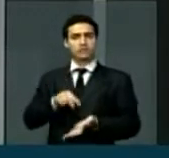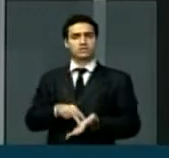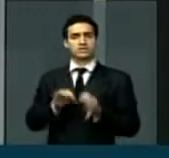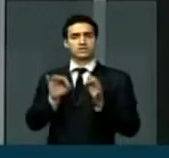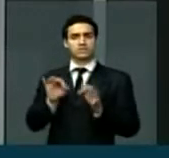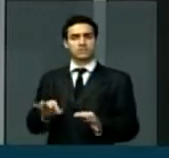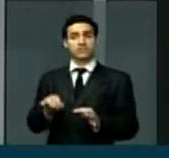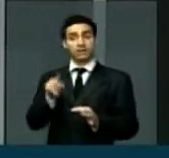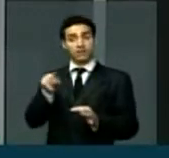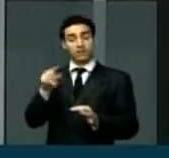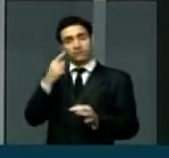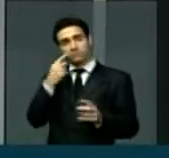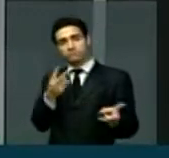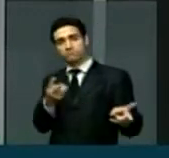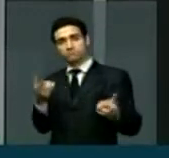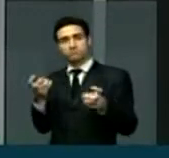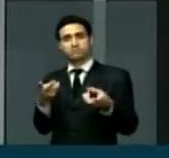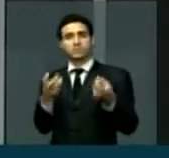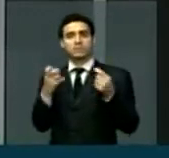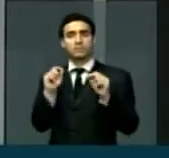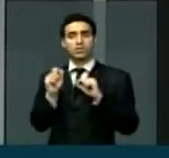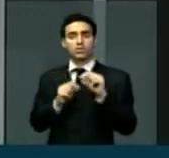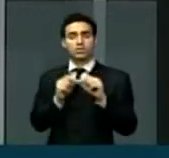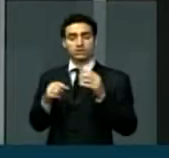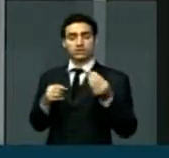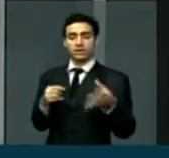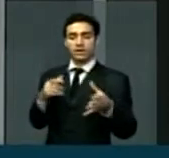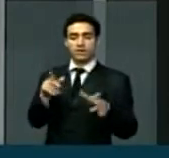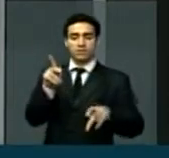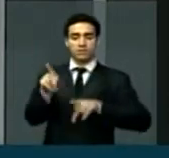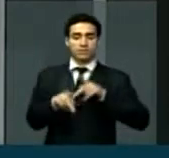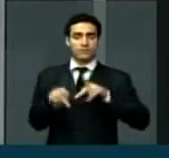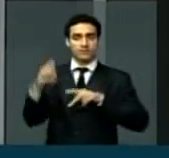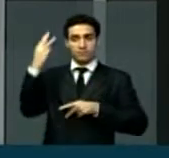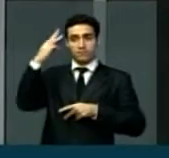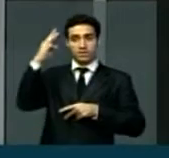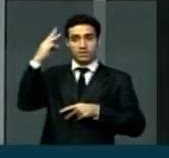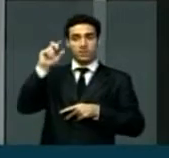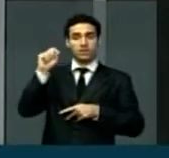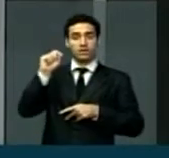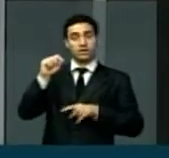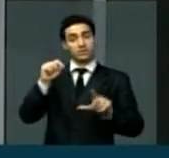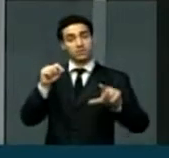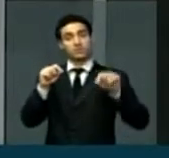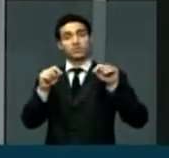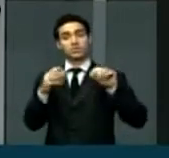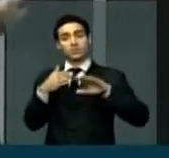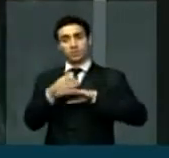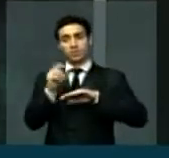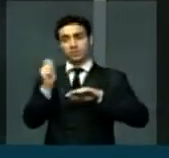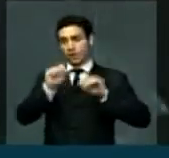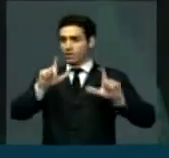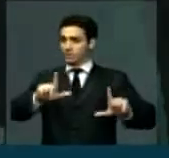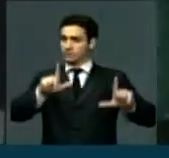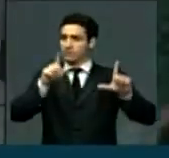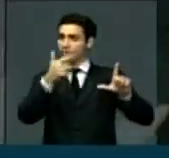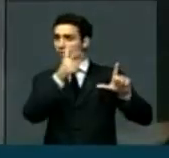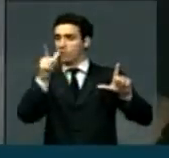a visão de oferecer ao povo maranhense uma opção de mídia